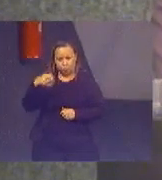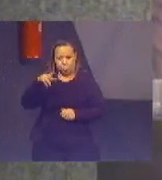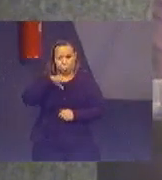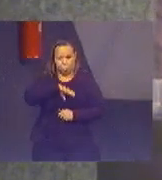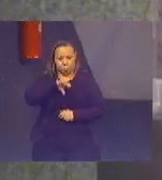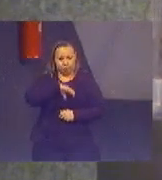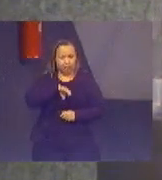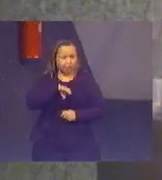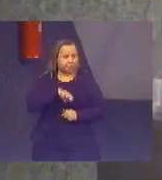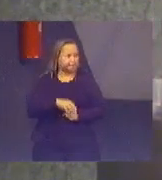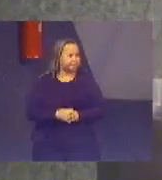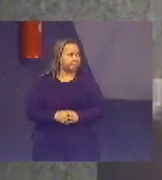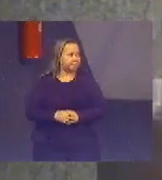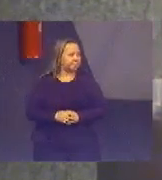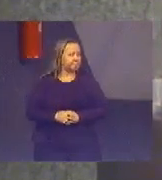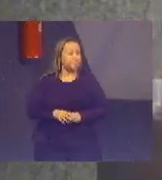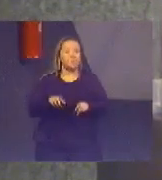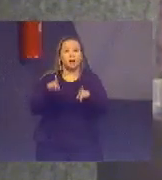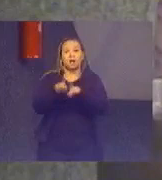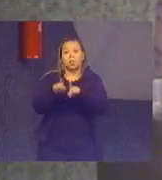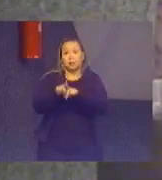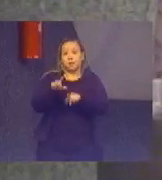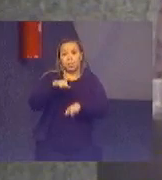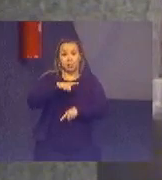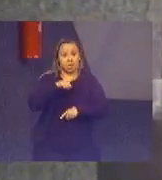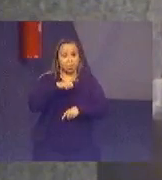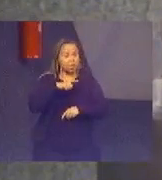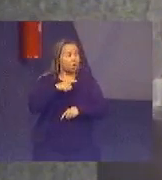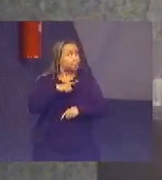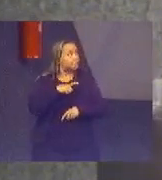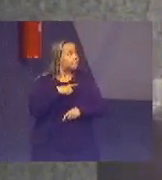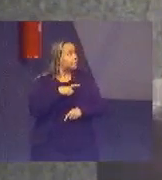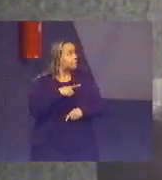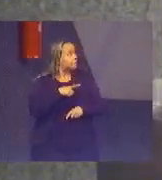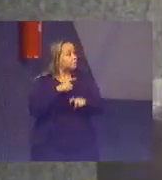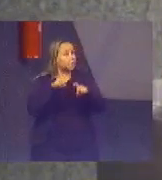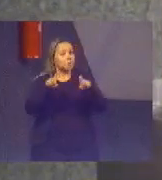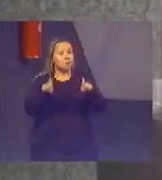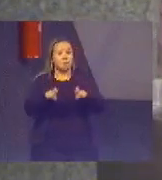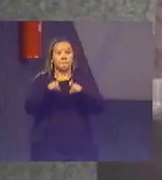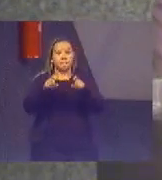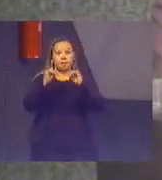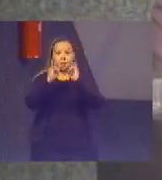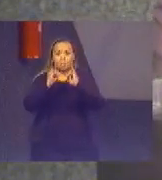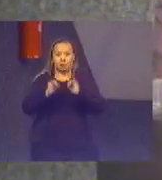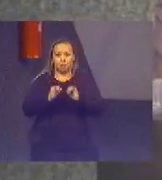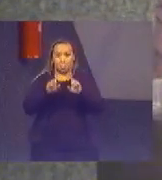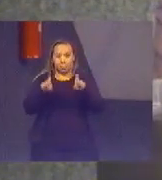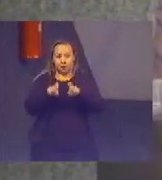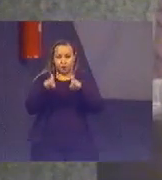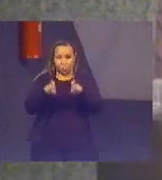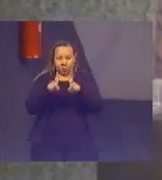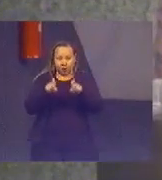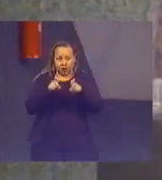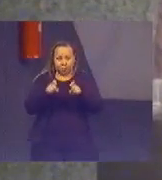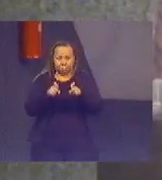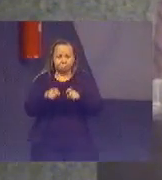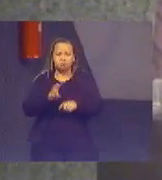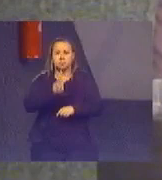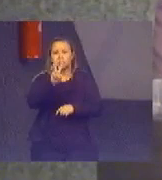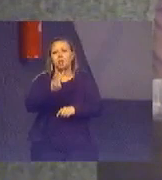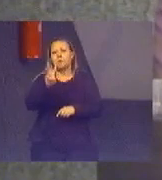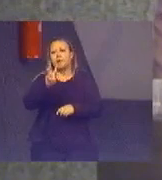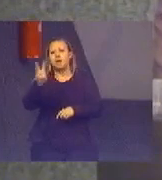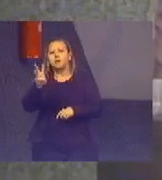Também há os infográficos, que, numa página única, é possível ver como que foi a atuação do